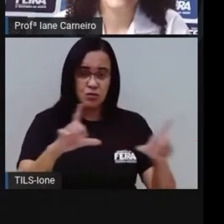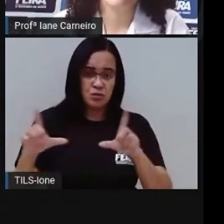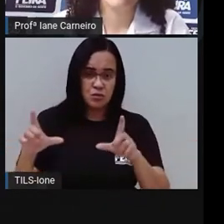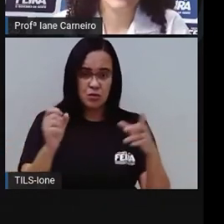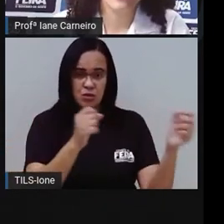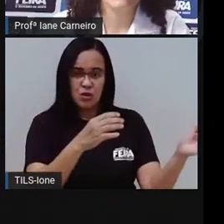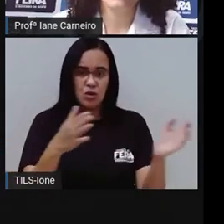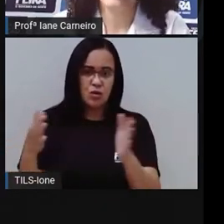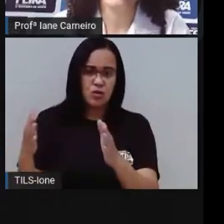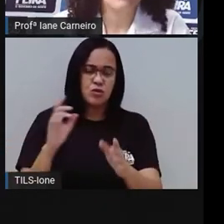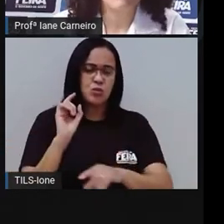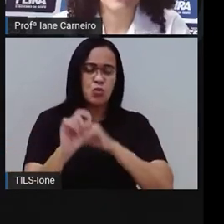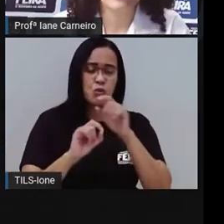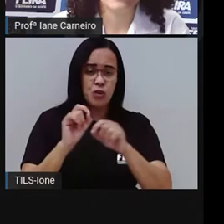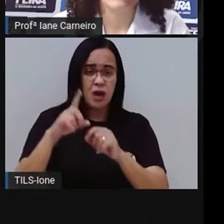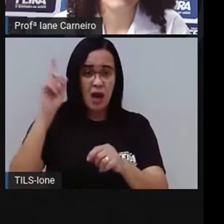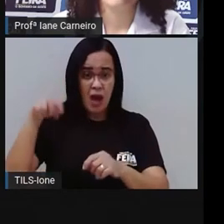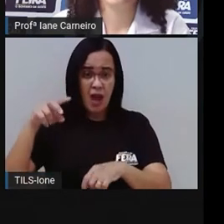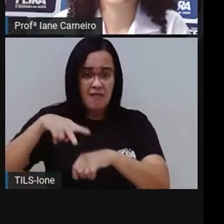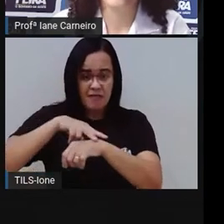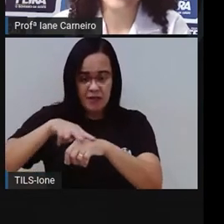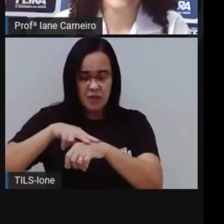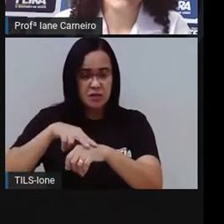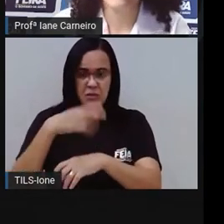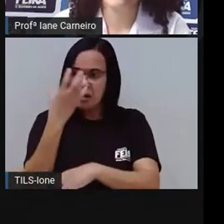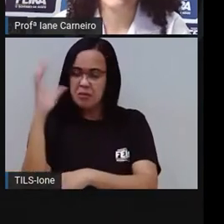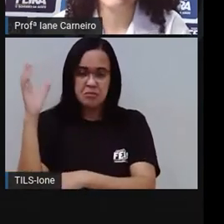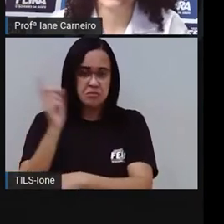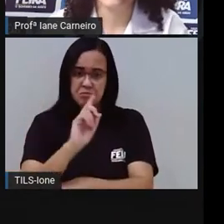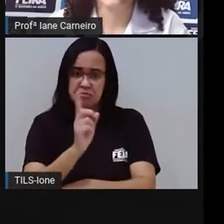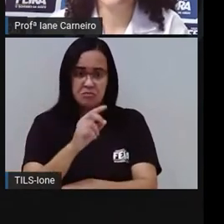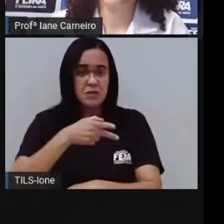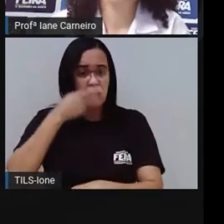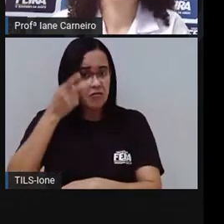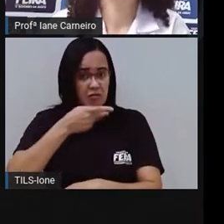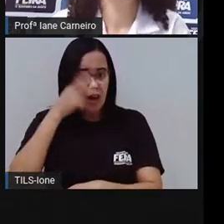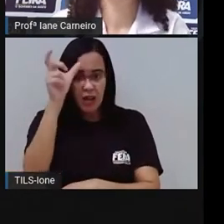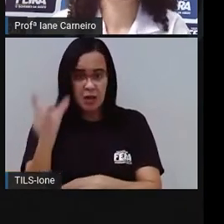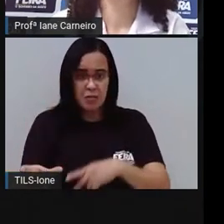é? É verde e não é planta. Fala e não é gente.